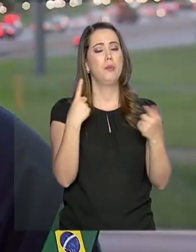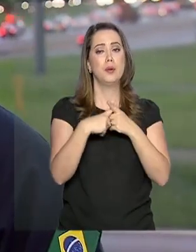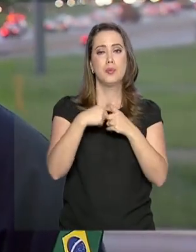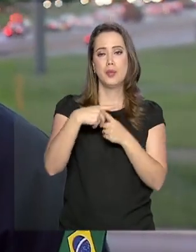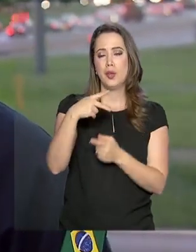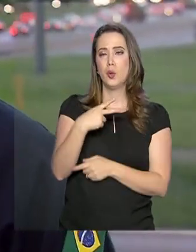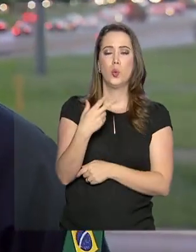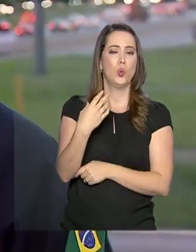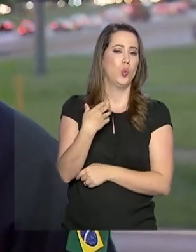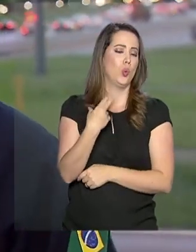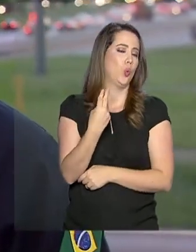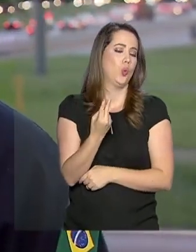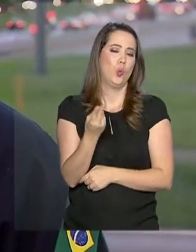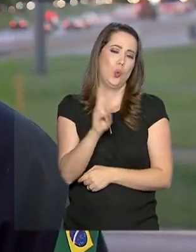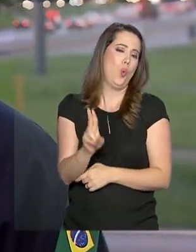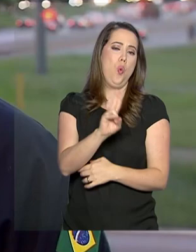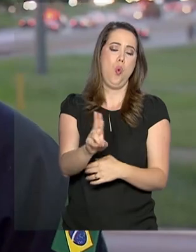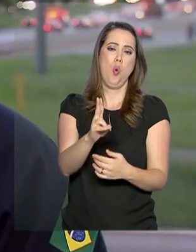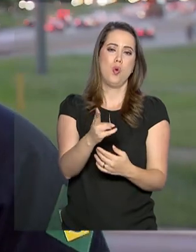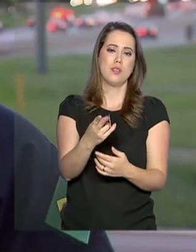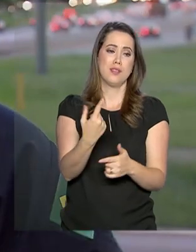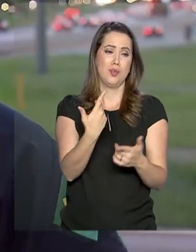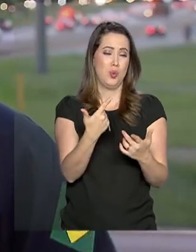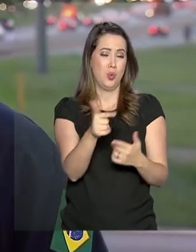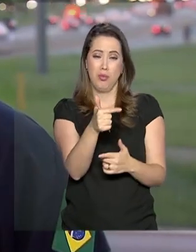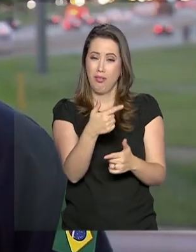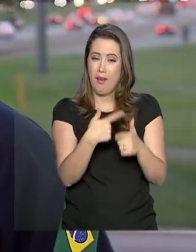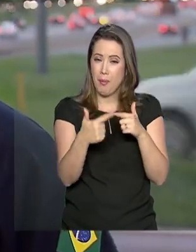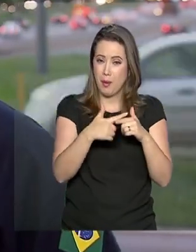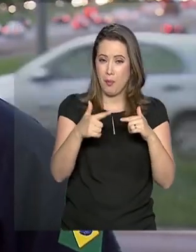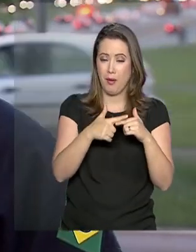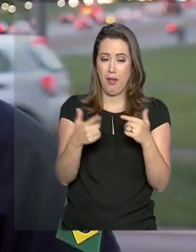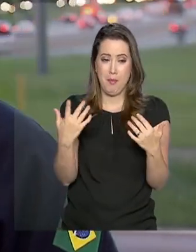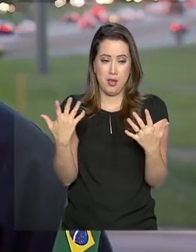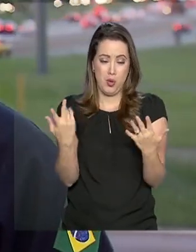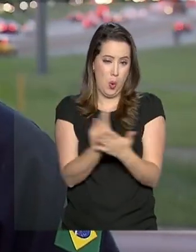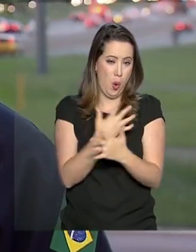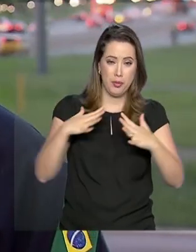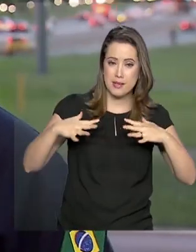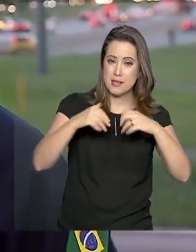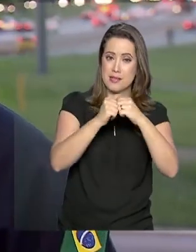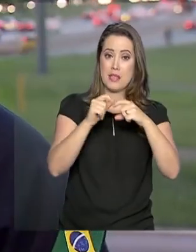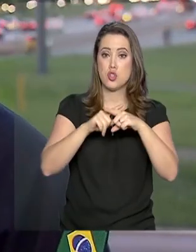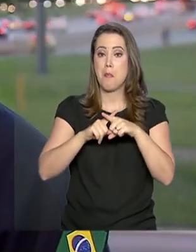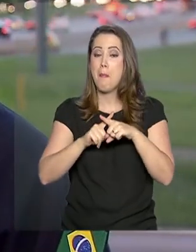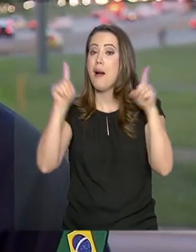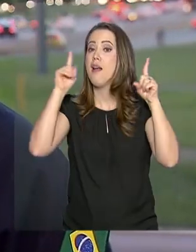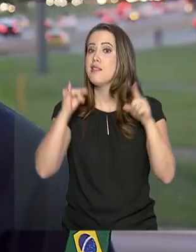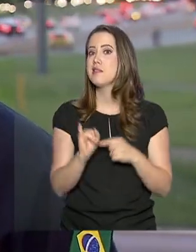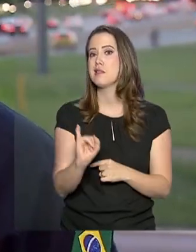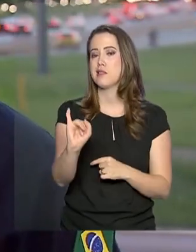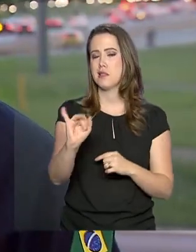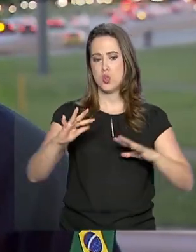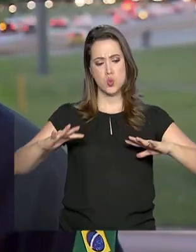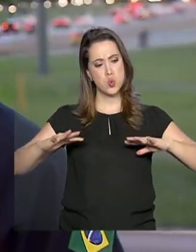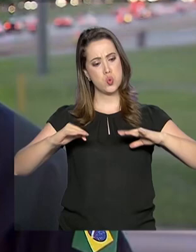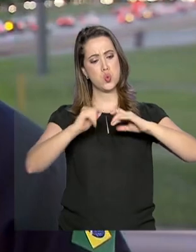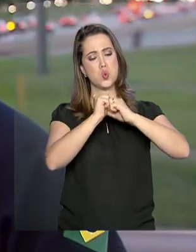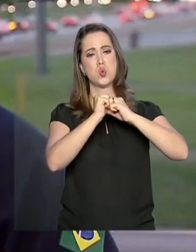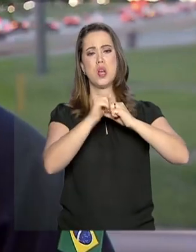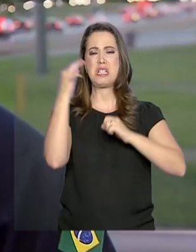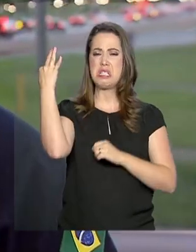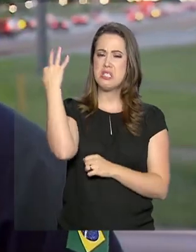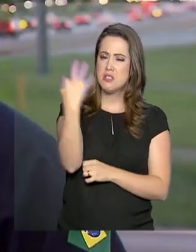cadeirinha ou o capacete, ele não causa um acidente. Mas quando o acidente acontece, isso faz com que o acidente seja muito mais grave. Normalmente as lesões